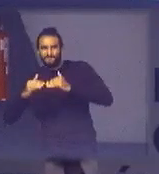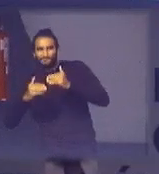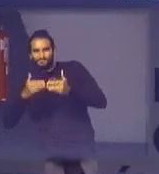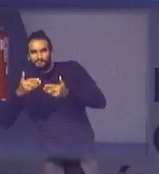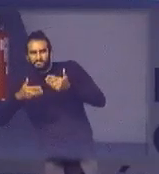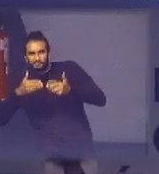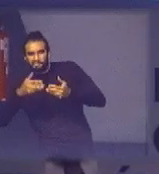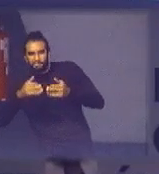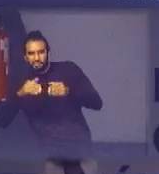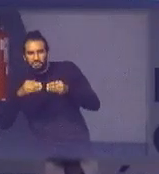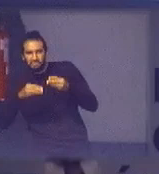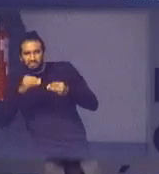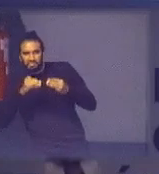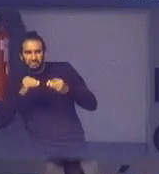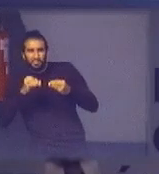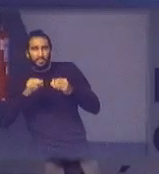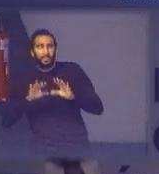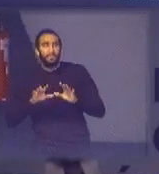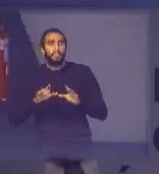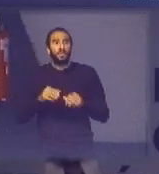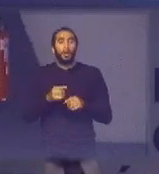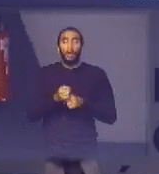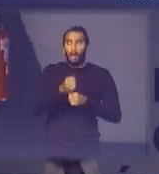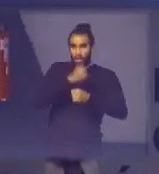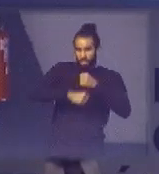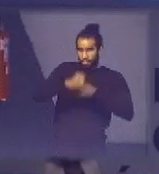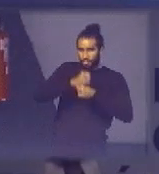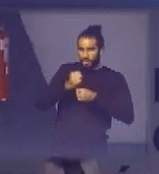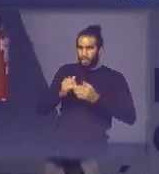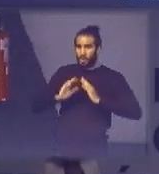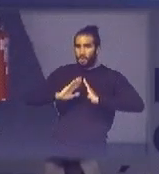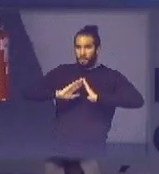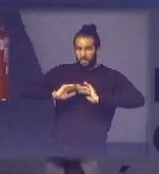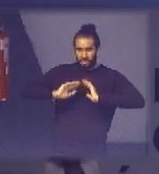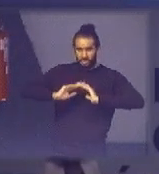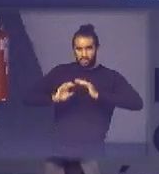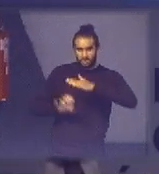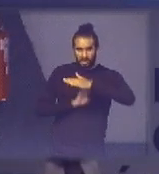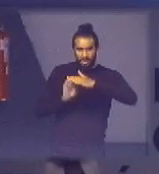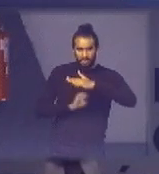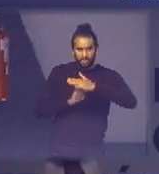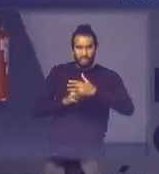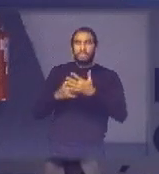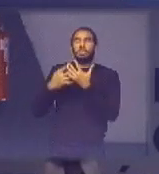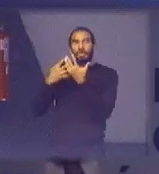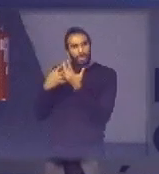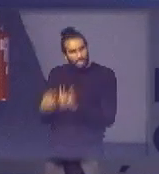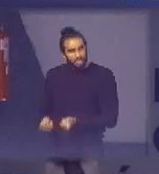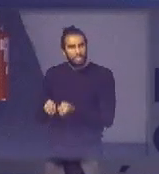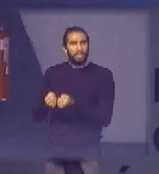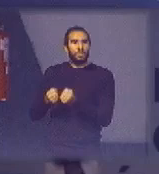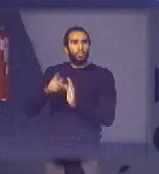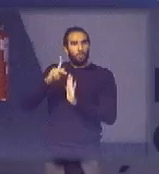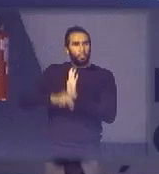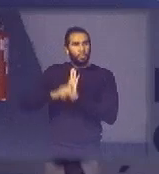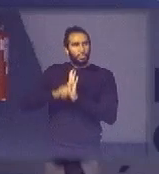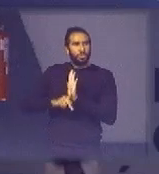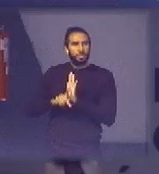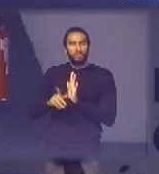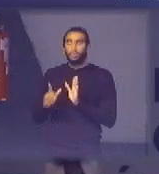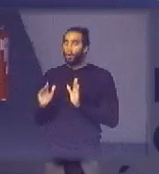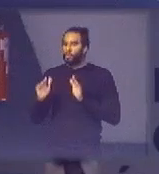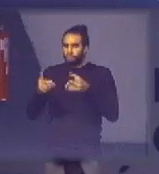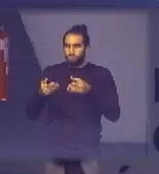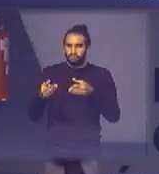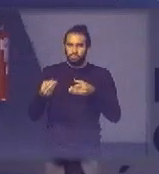e no ano passado eles pediram que a Green Electron assumisse todo esse programa concentrasse isso e fosse